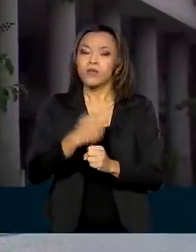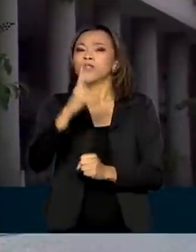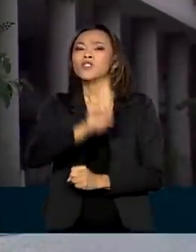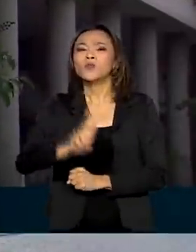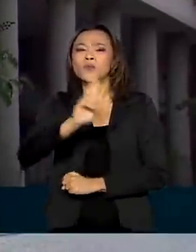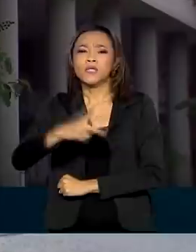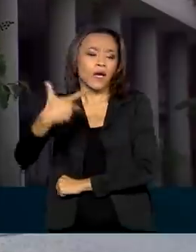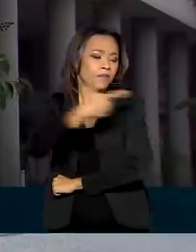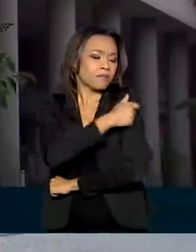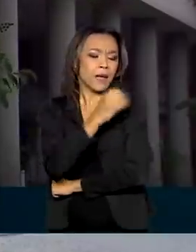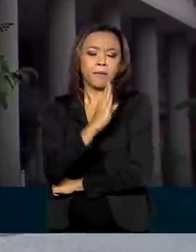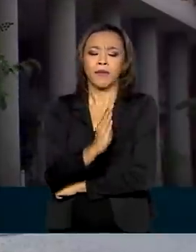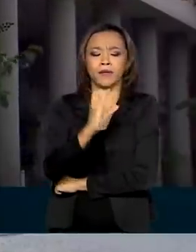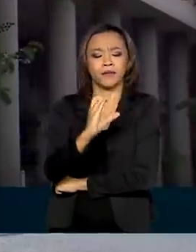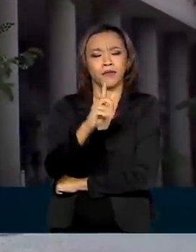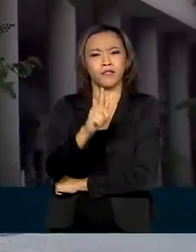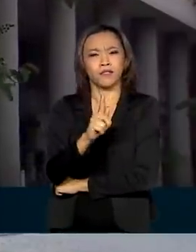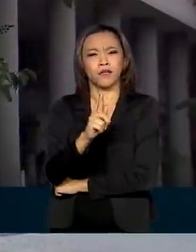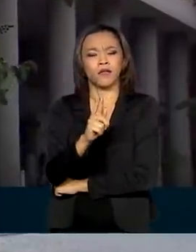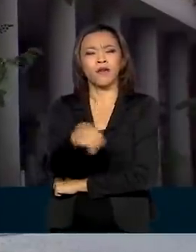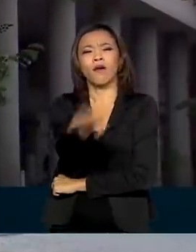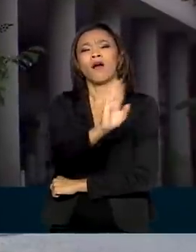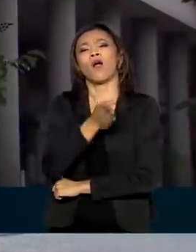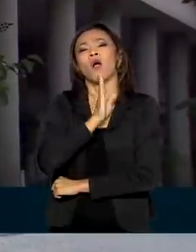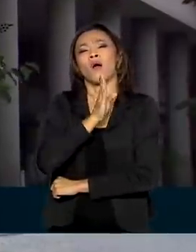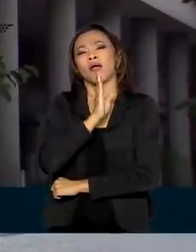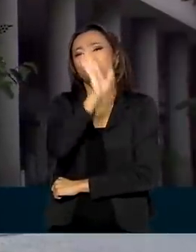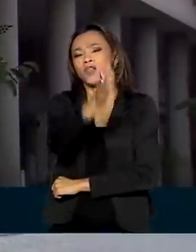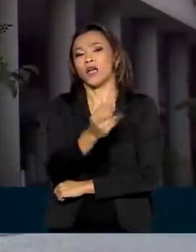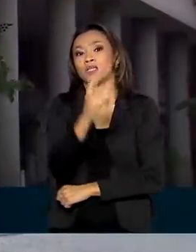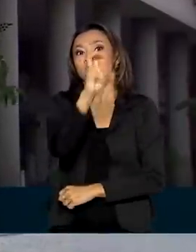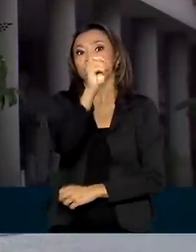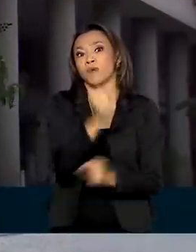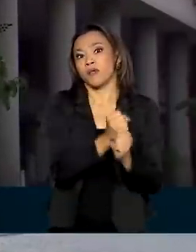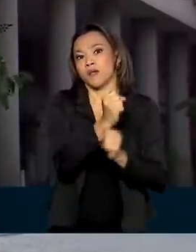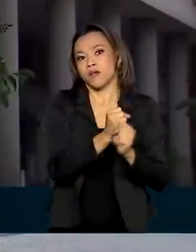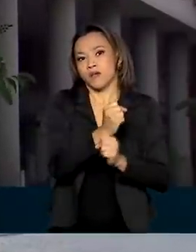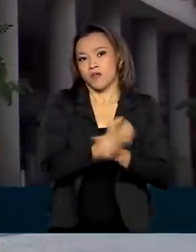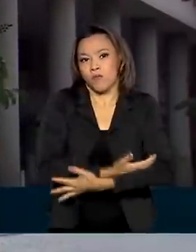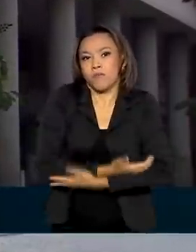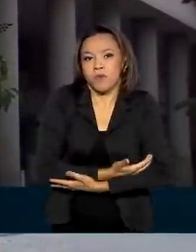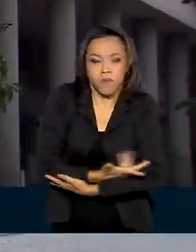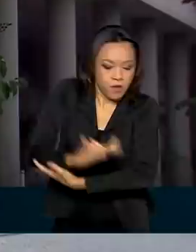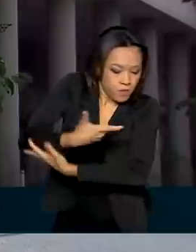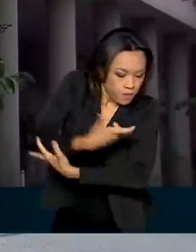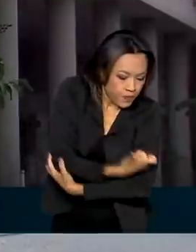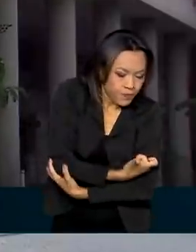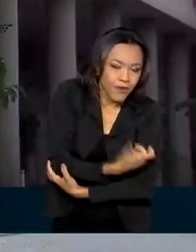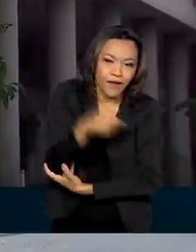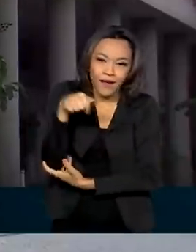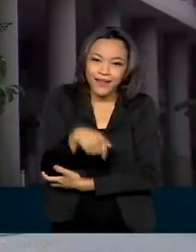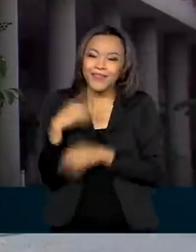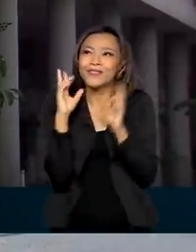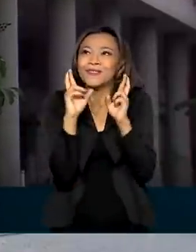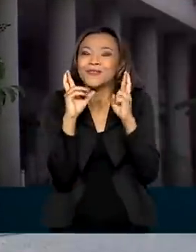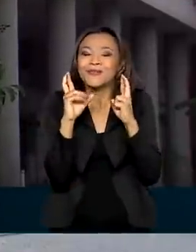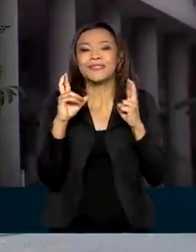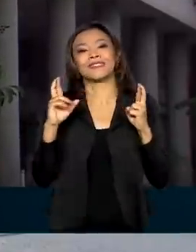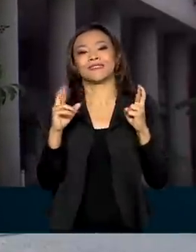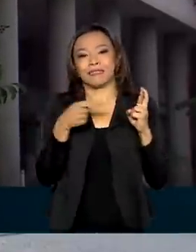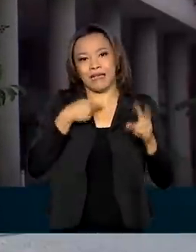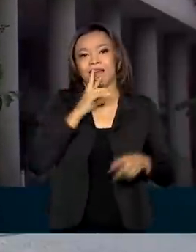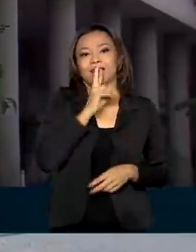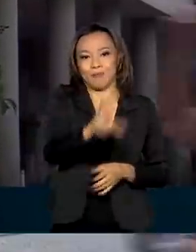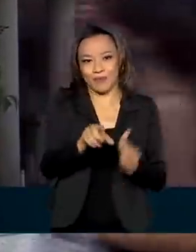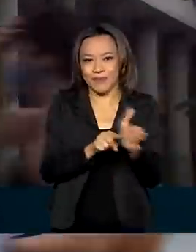BCG é que é uma vacina já conhecida e usada há 50 anos em recém-nascidos. Por aqui, a gente fica na torcida, Manu, para que o resultado